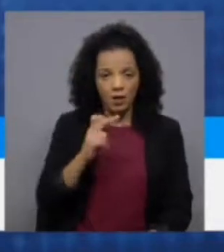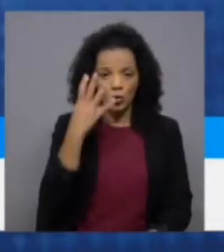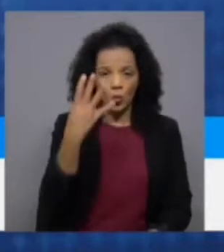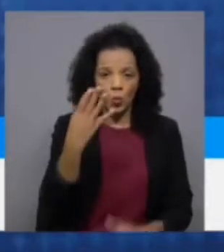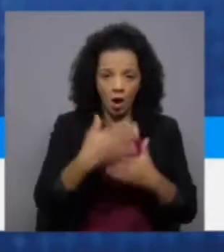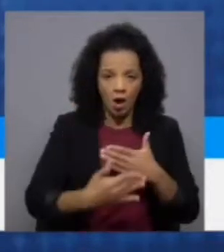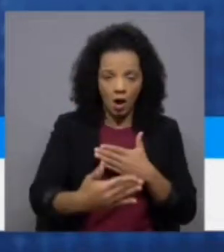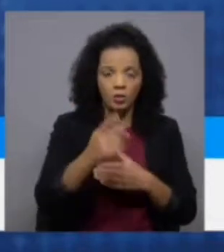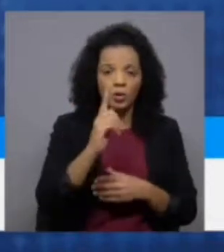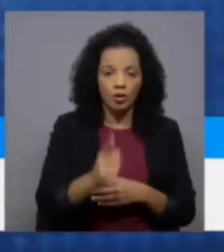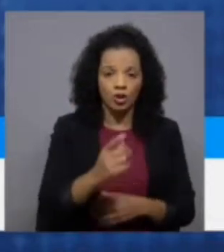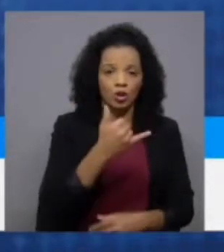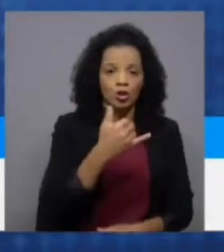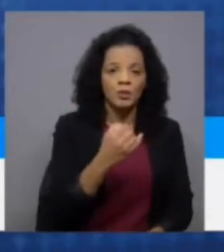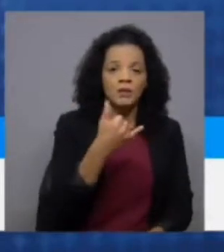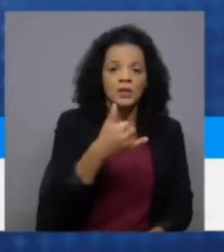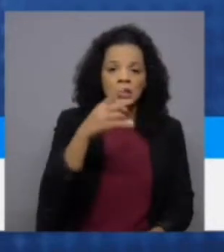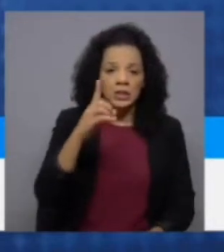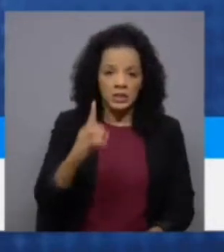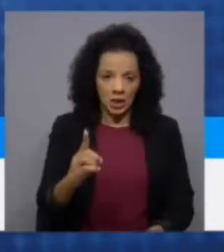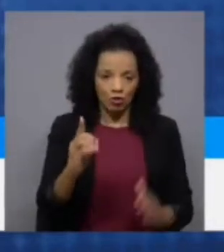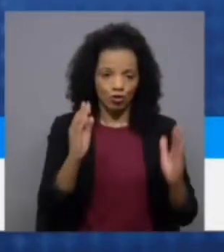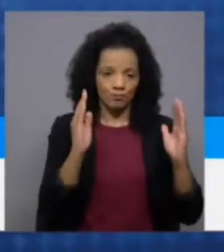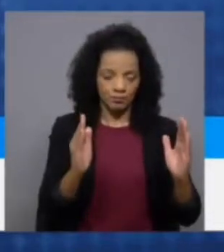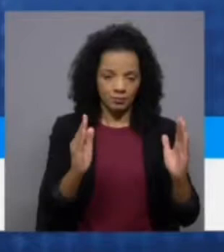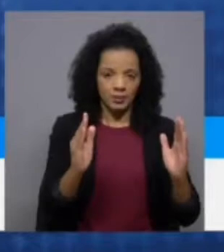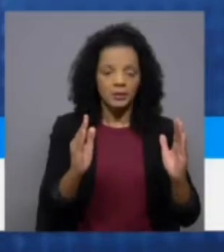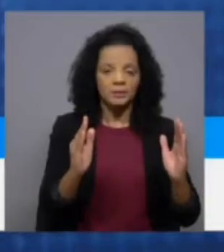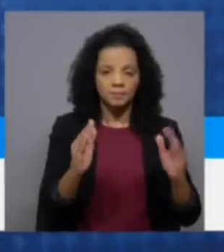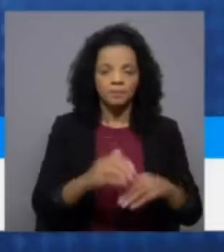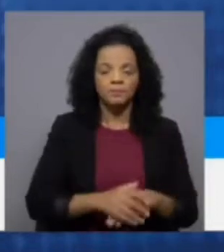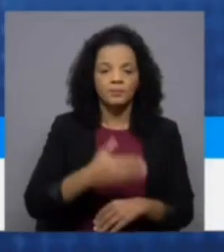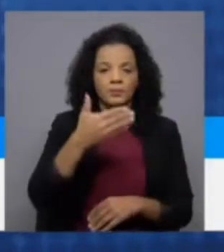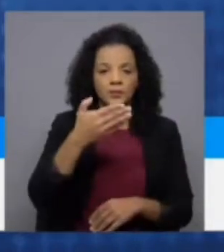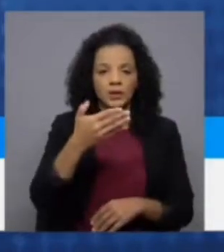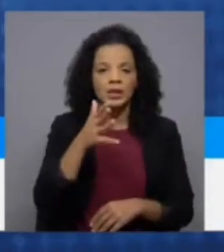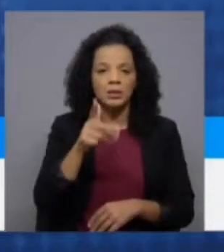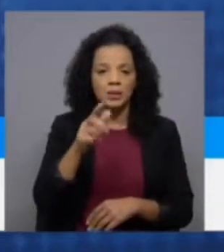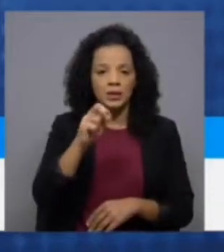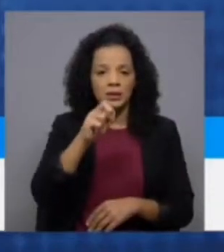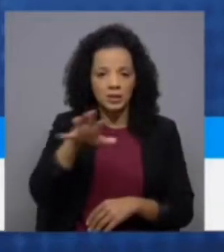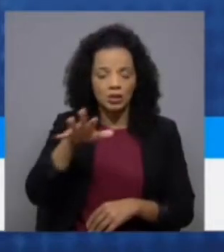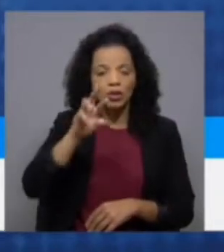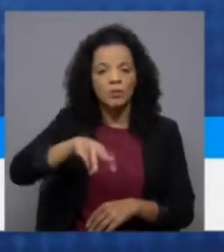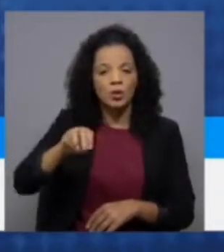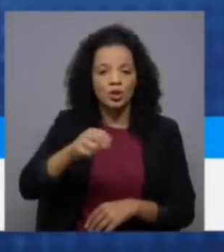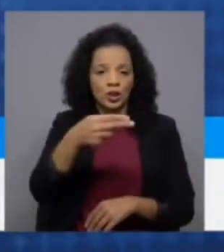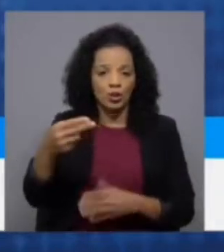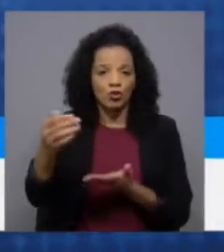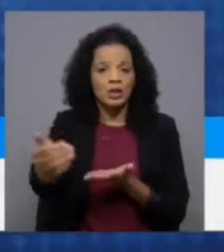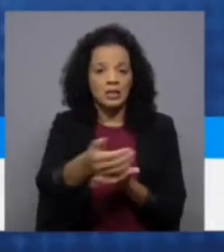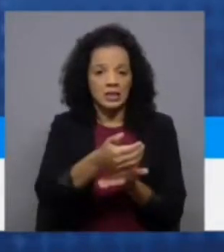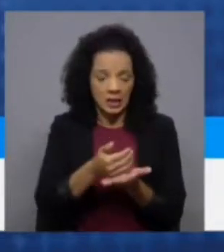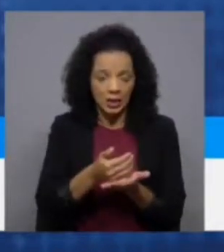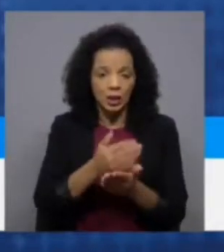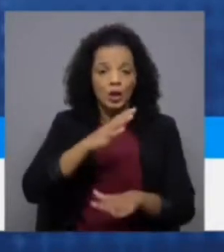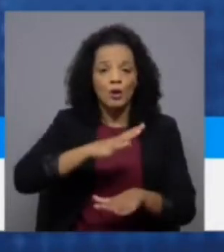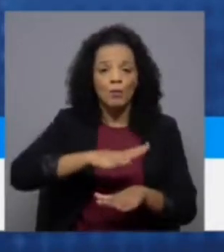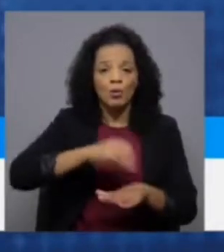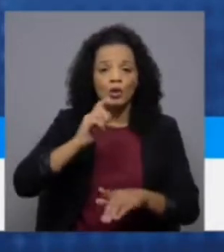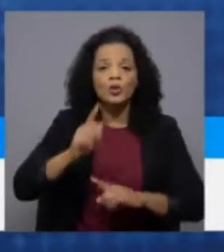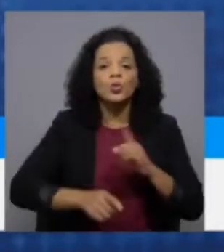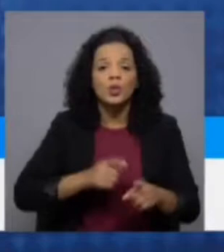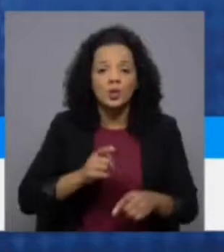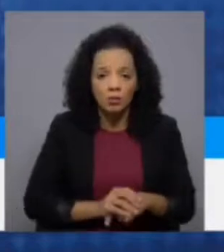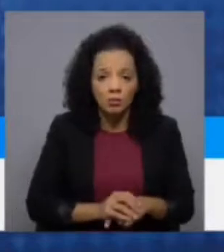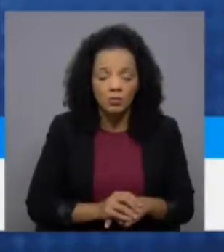anos é que em 2026 nós vamos ter mais 17.300 milhões de euros de receita motivado pelo crescimento